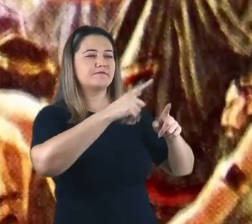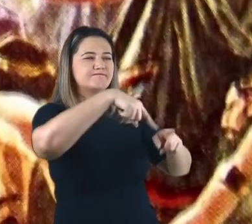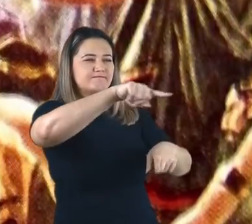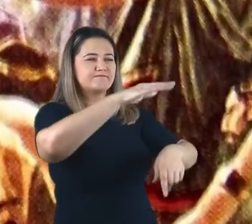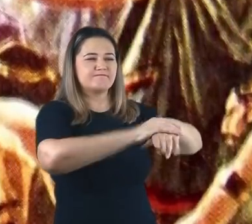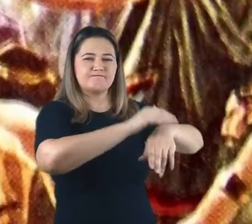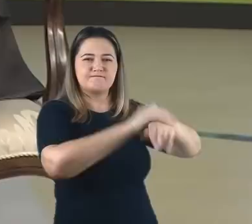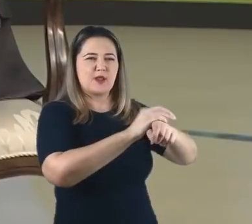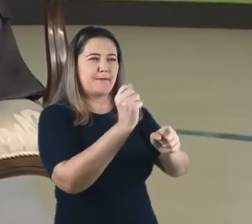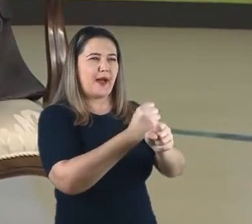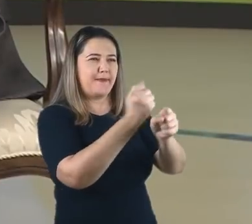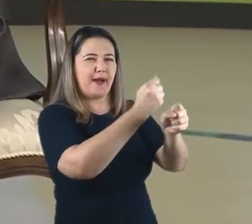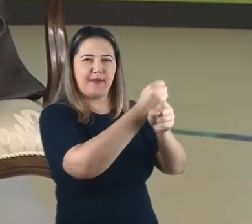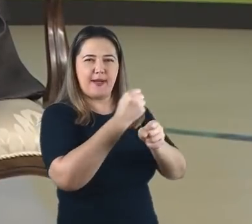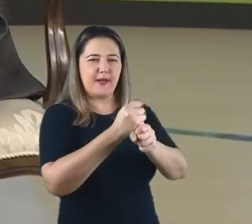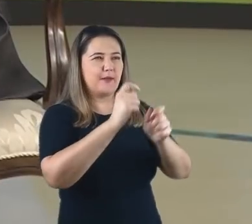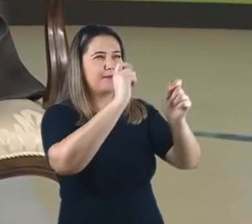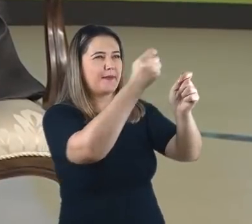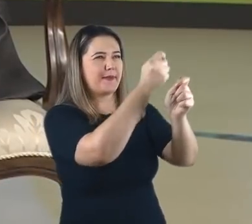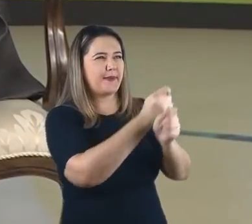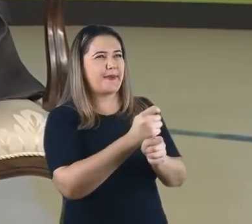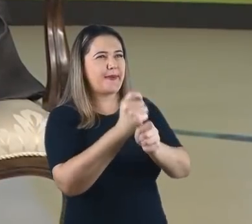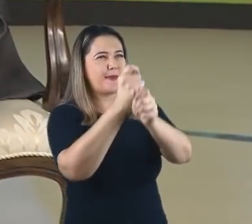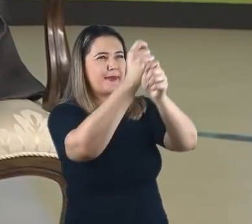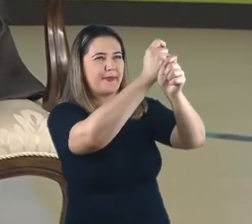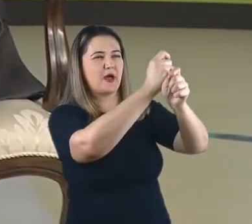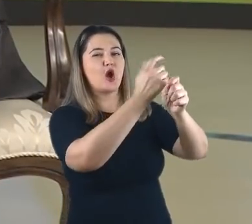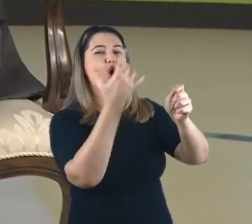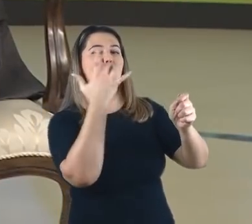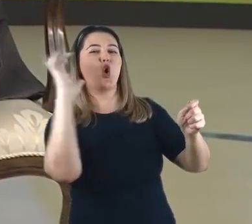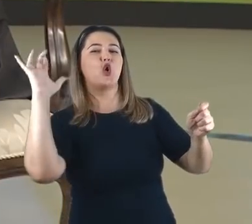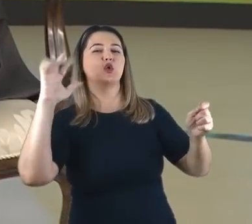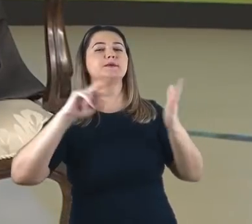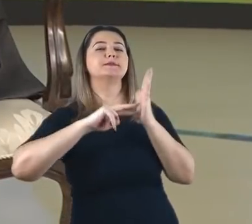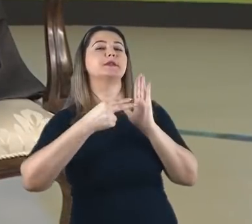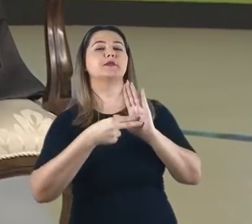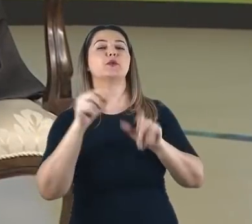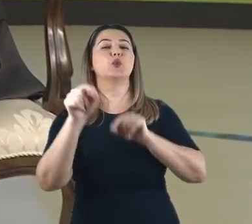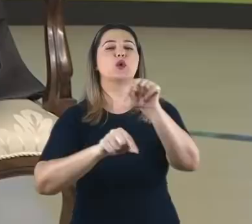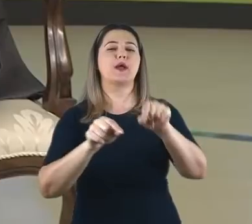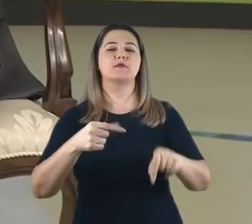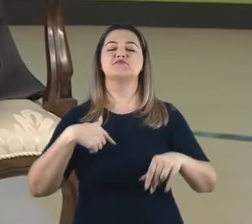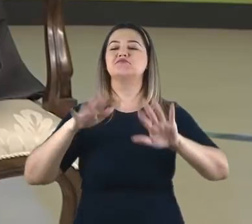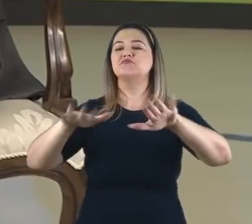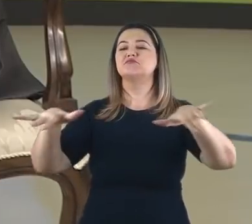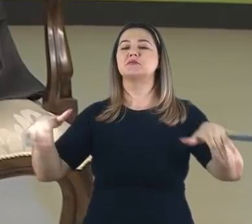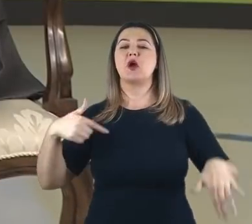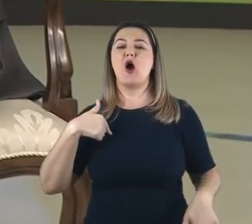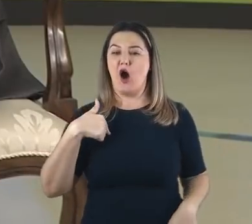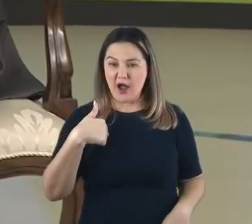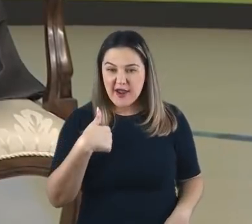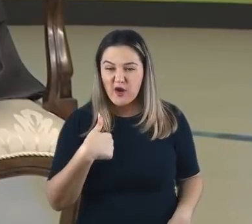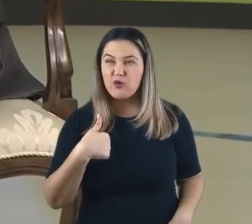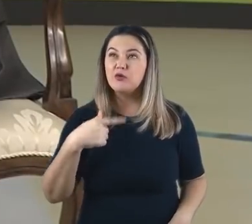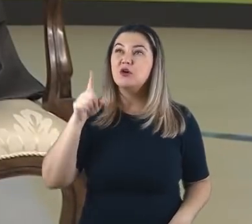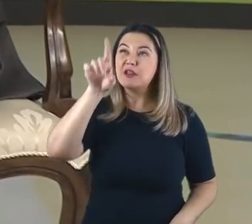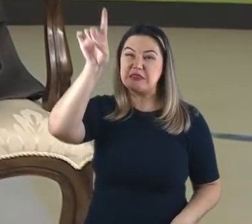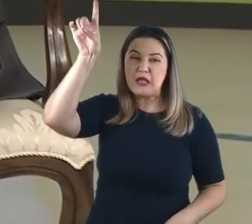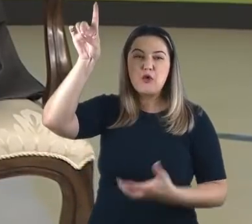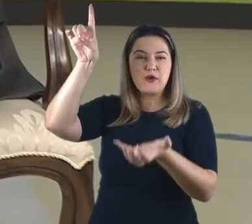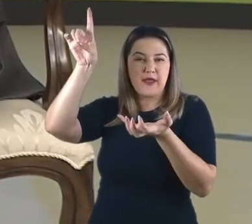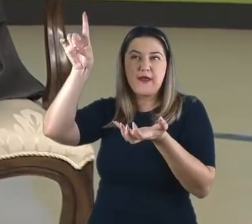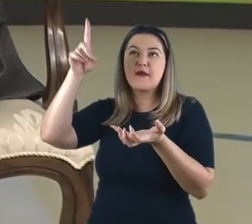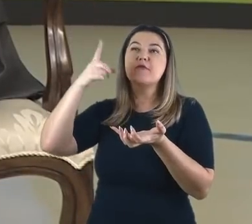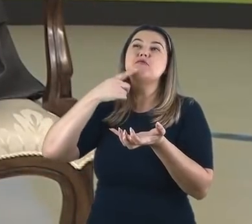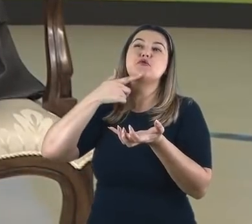e sua revelação. Através dessa imagem de ouro, é como se o rei da Babilônia dissesse, Eu não me importo com o que o Deus do